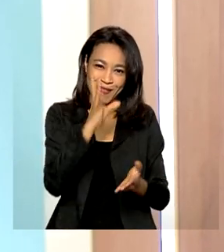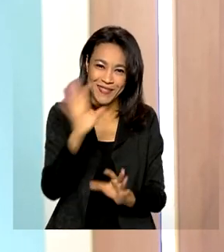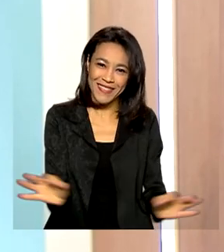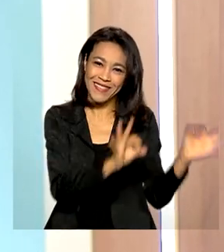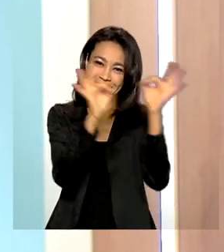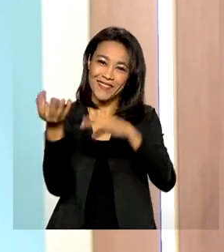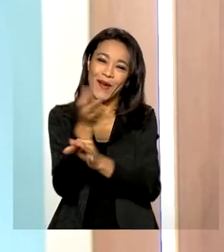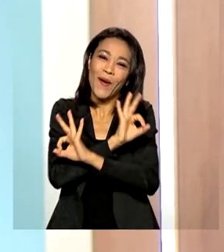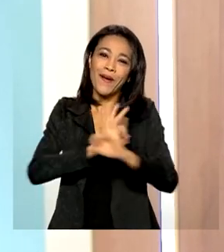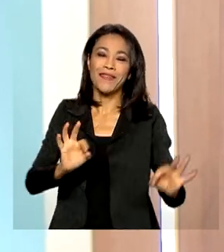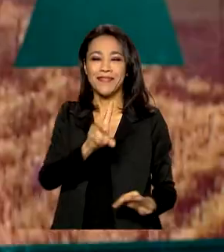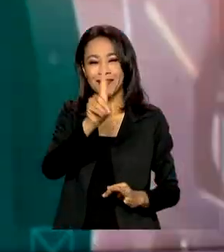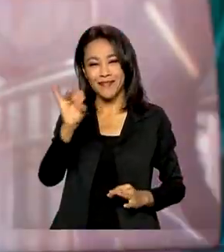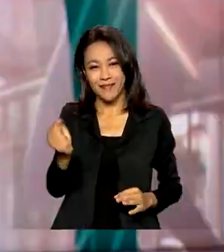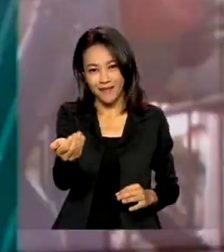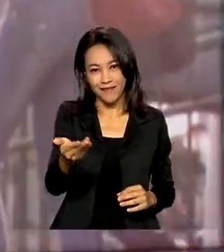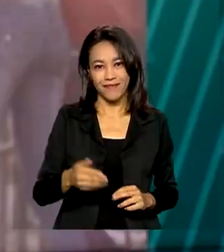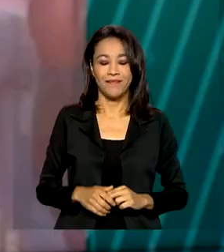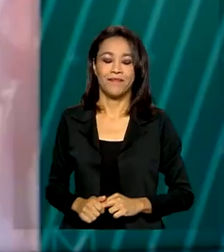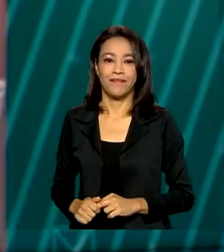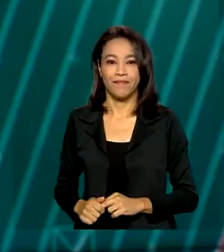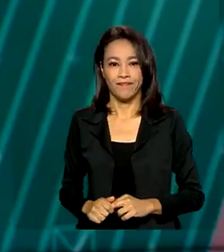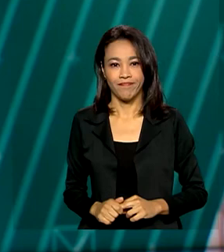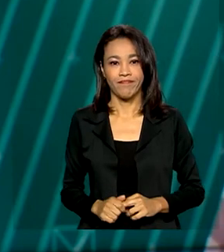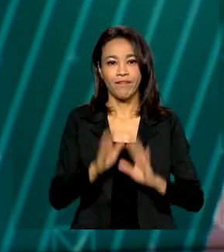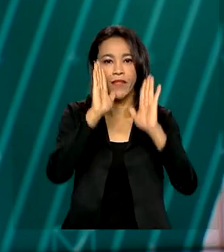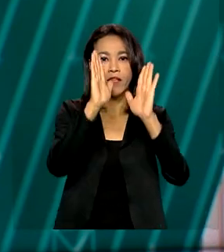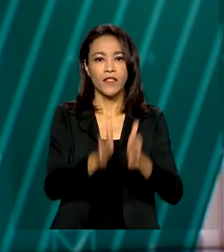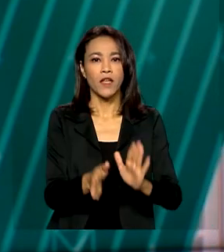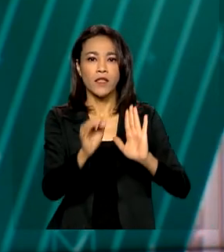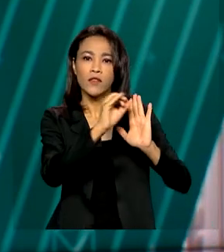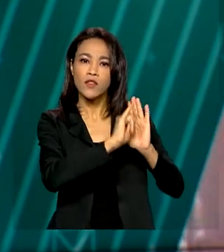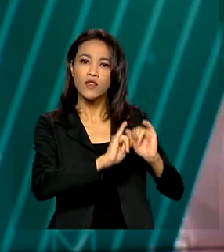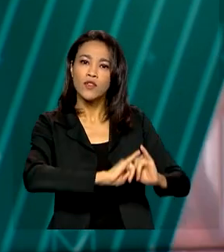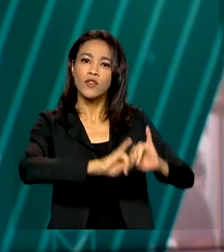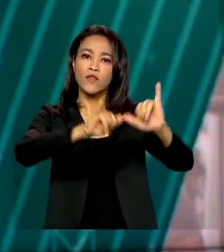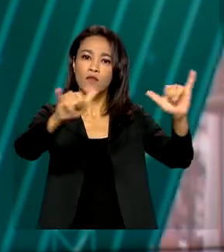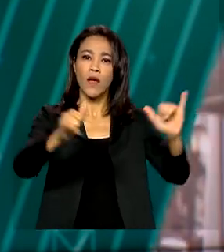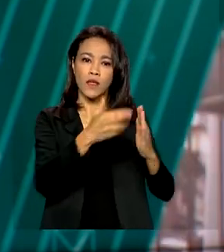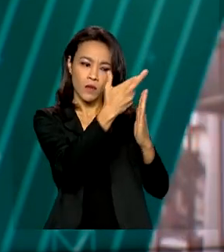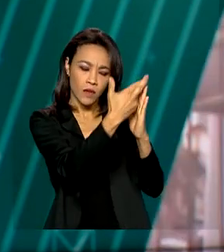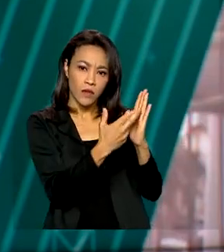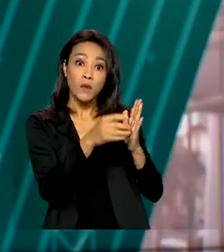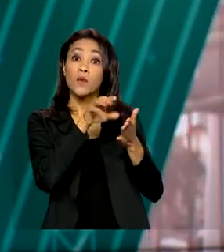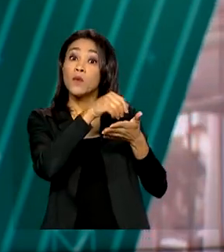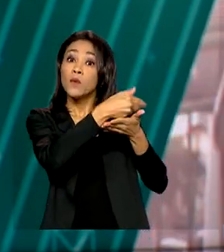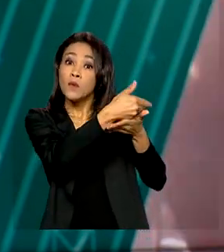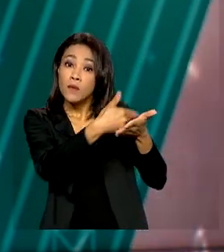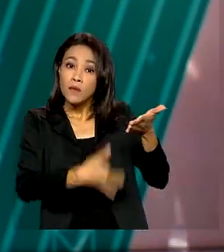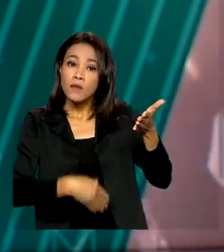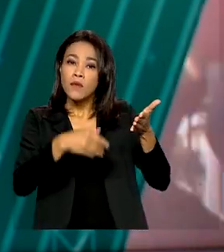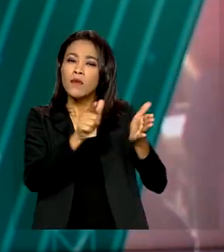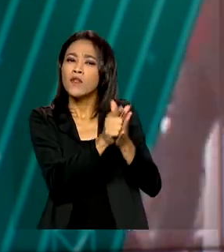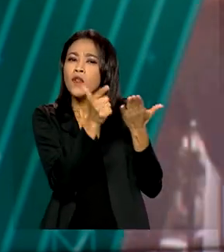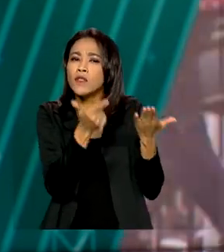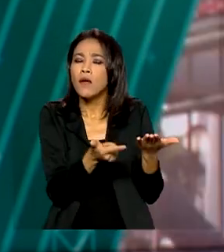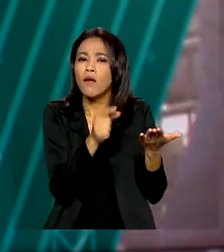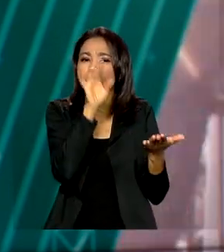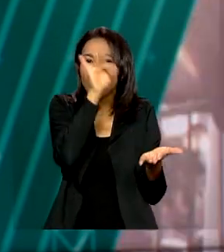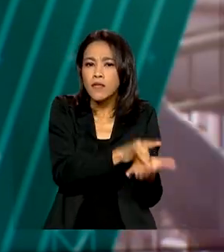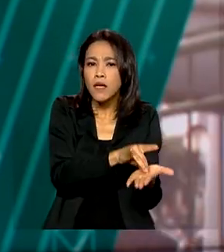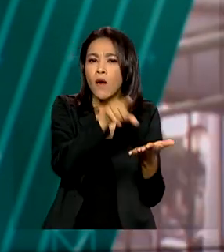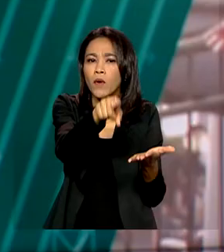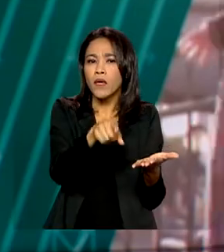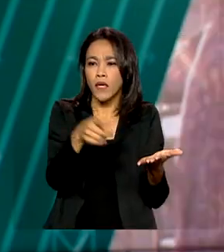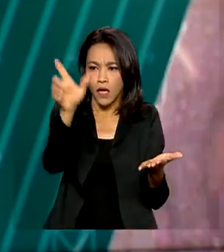conosco e tenha um ótimo dia. Foram publicadas hoje no Diário Oficial as regras para que beneficiários do Auxílio Brasil